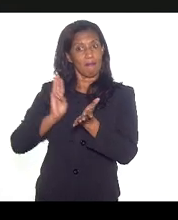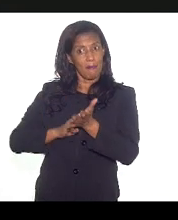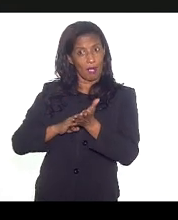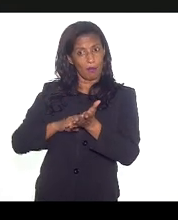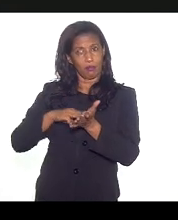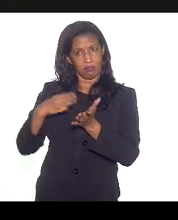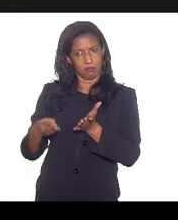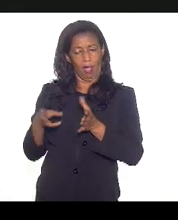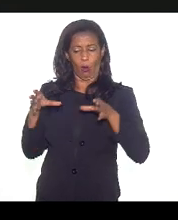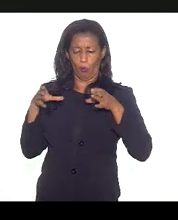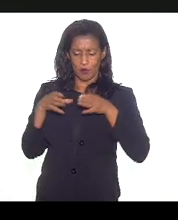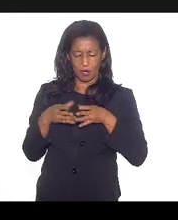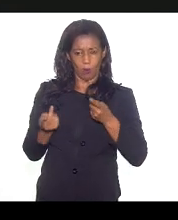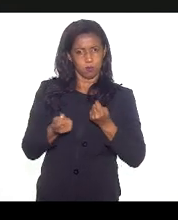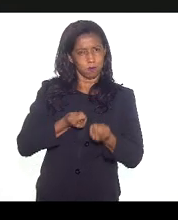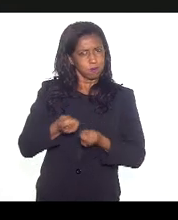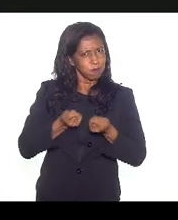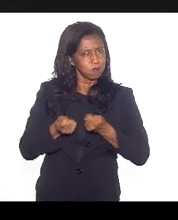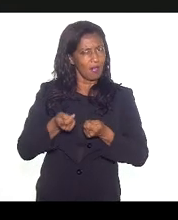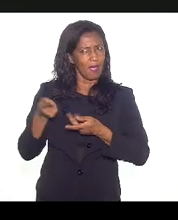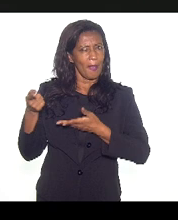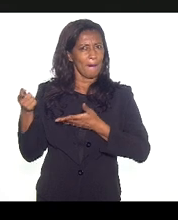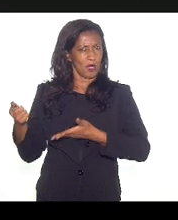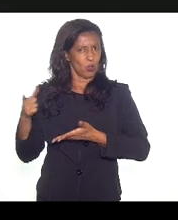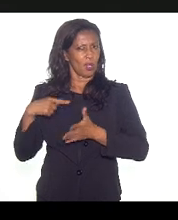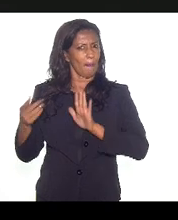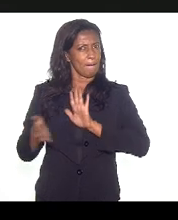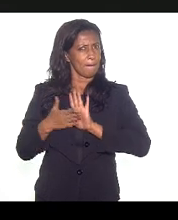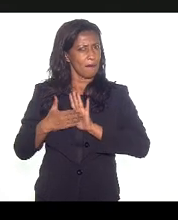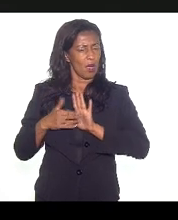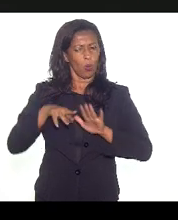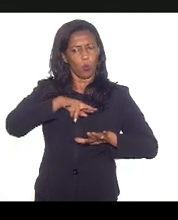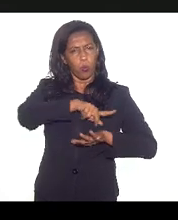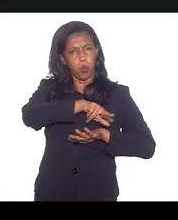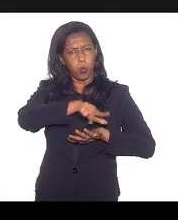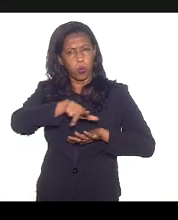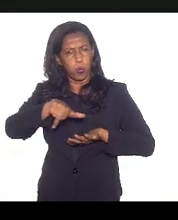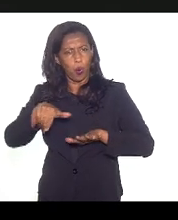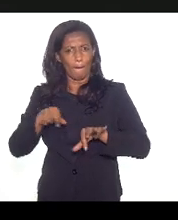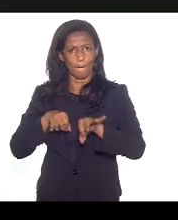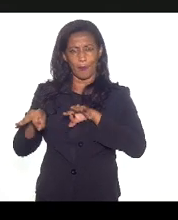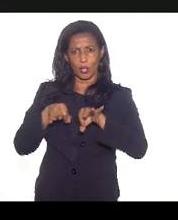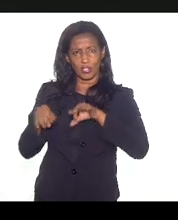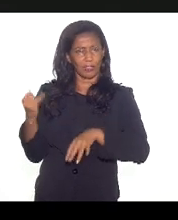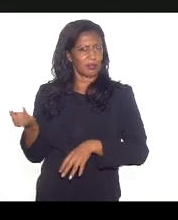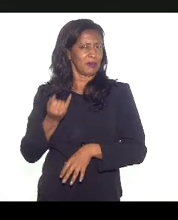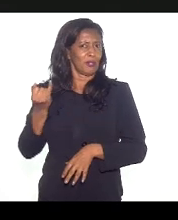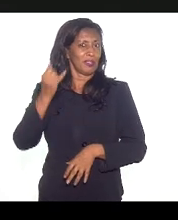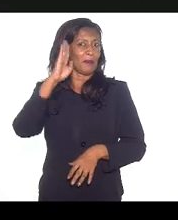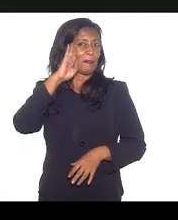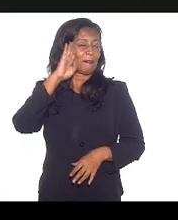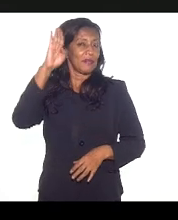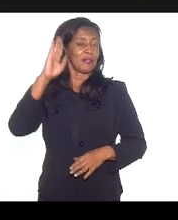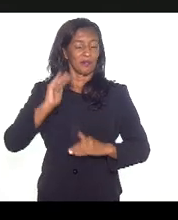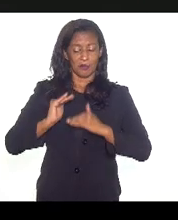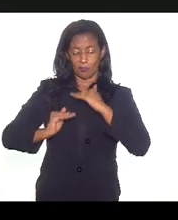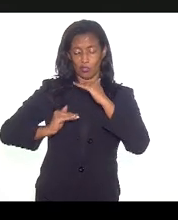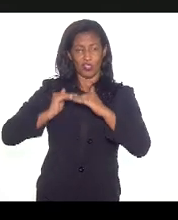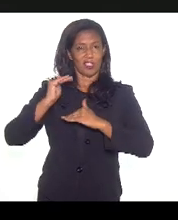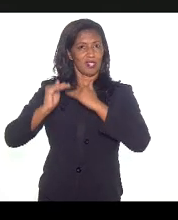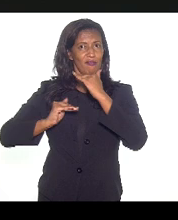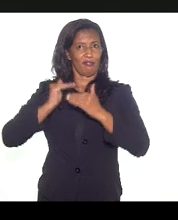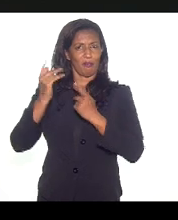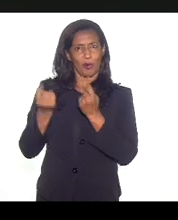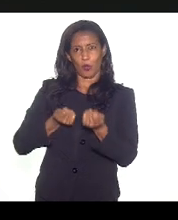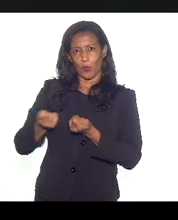Comissão de Economia, alguém que vem também propondo uma série de projetos importantes, principalmente para o desenvolvimento